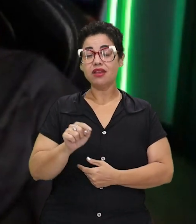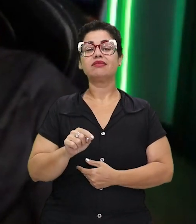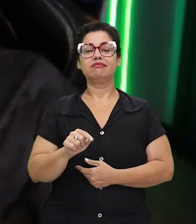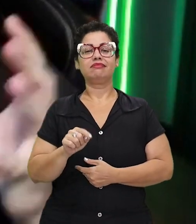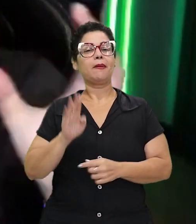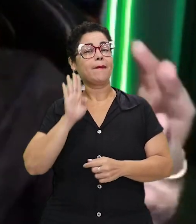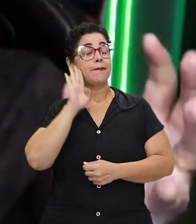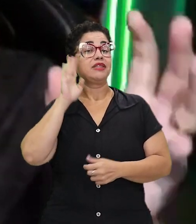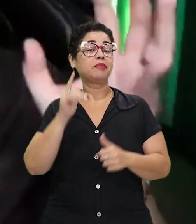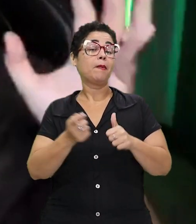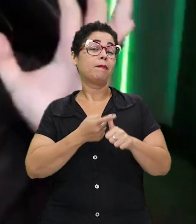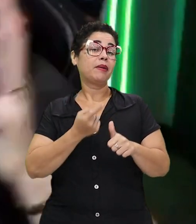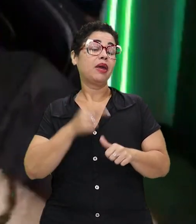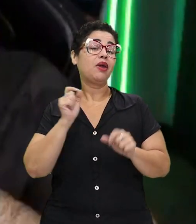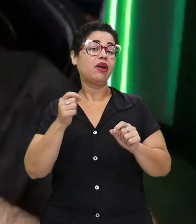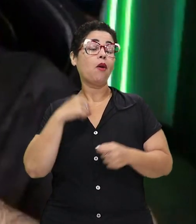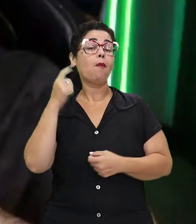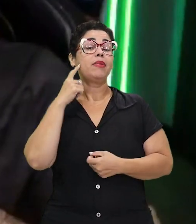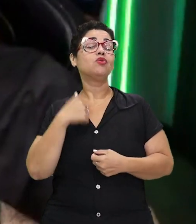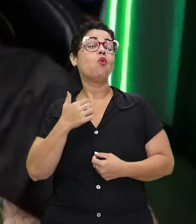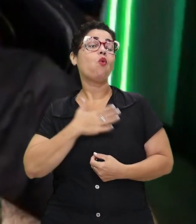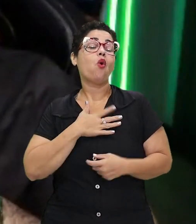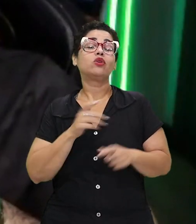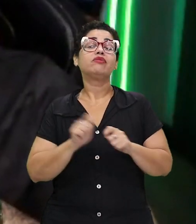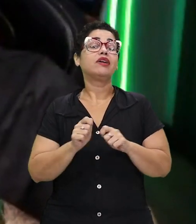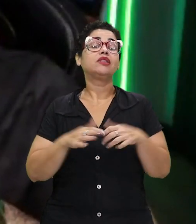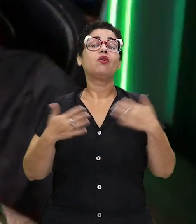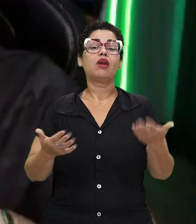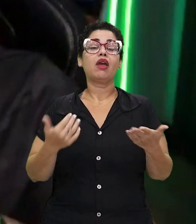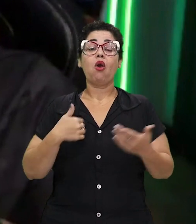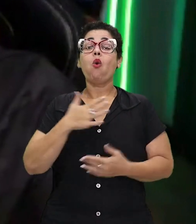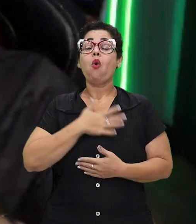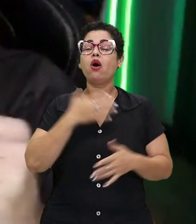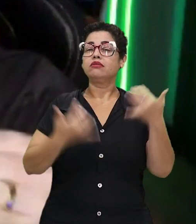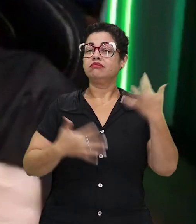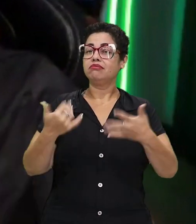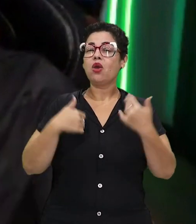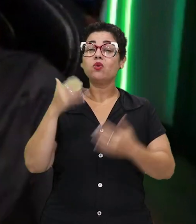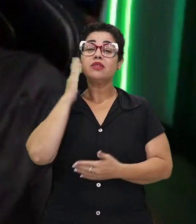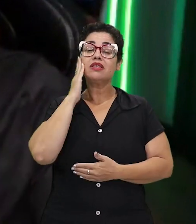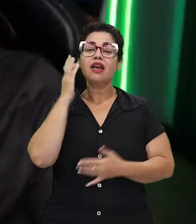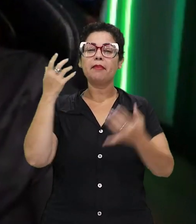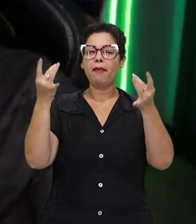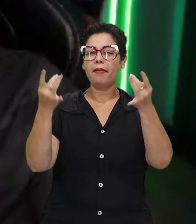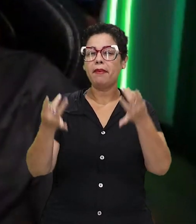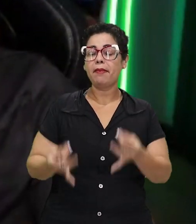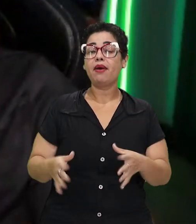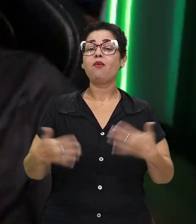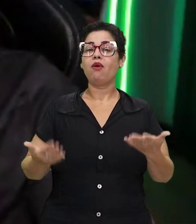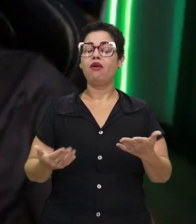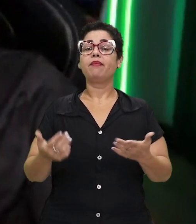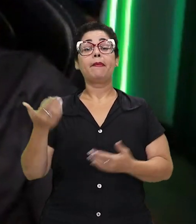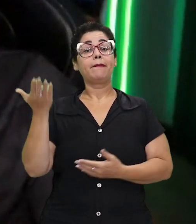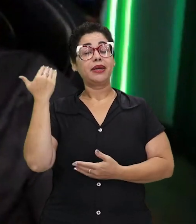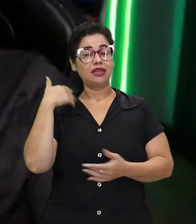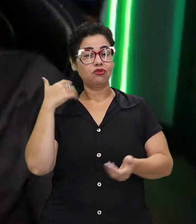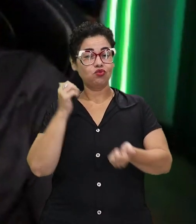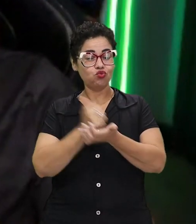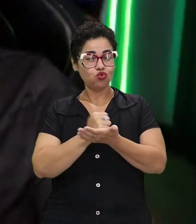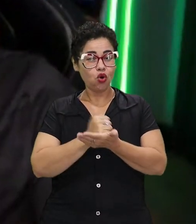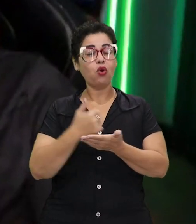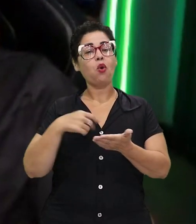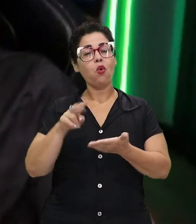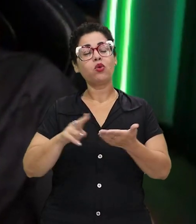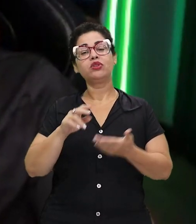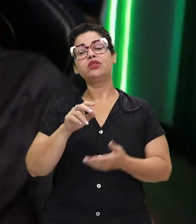eu acho que a primeira coisa é pensar, pô, o que eu gosto de fazer? O que eu gosto de falar? O que eu tenho domínio de falar? Então, os dois jogos que eu mais jogava na época